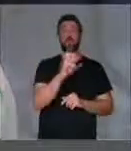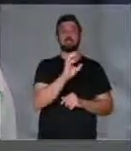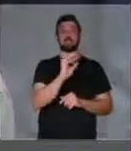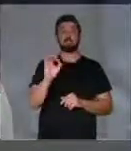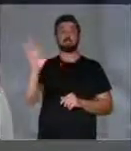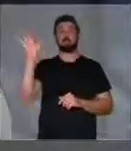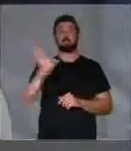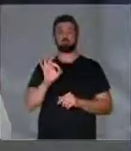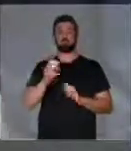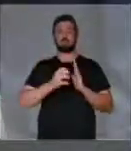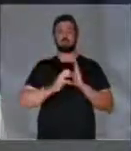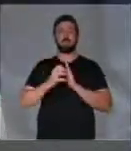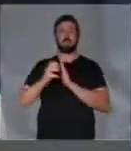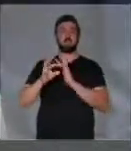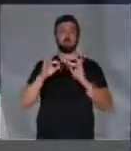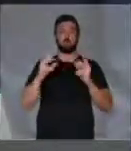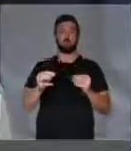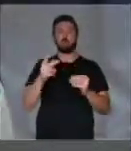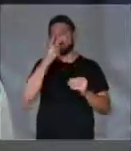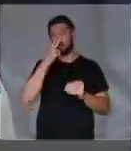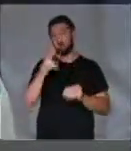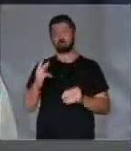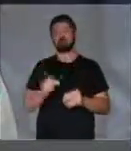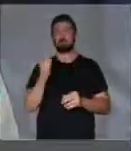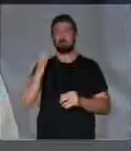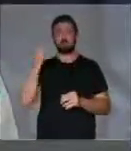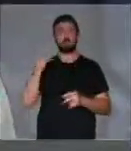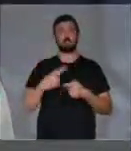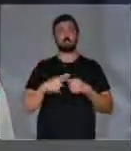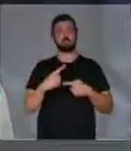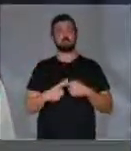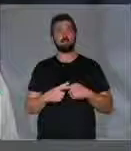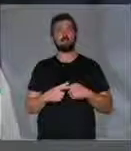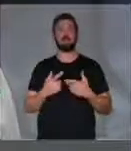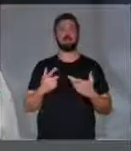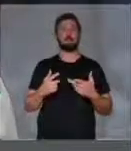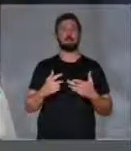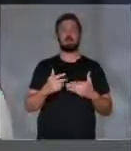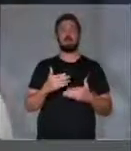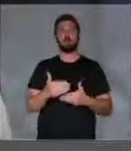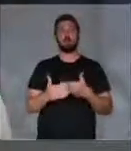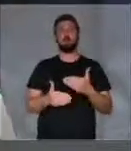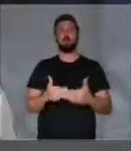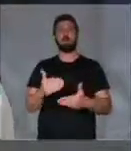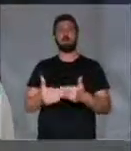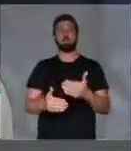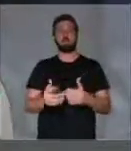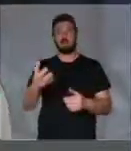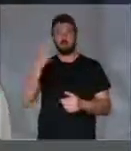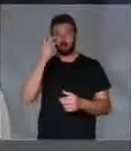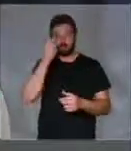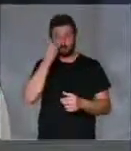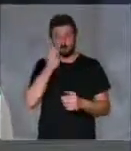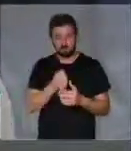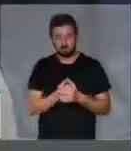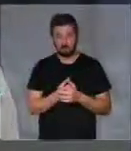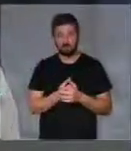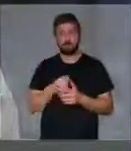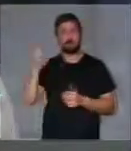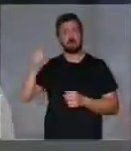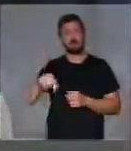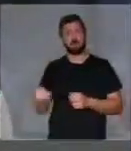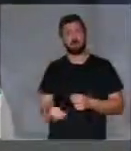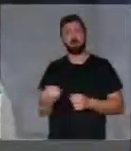porque nós entendemos que esse processo de adoção, ele é